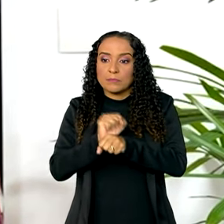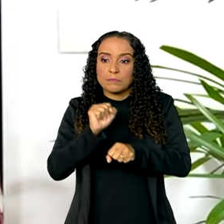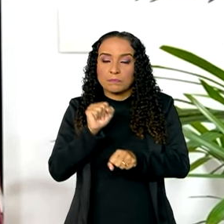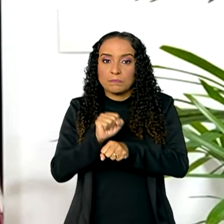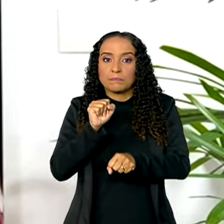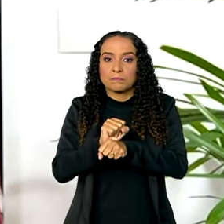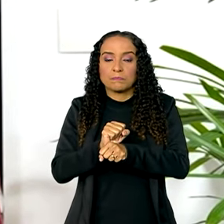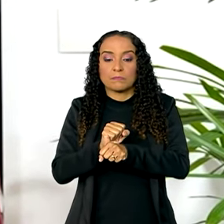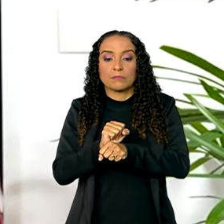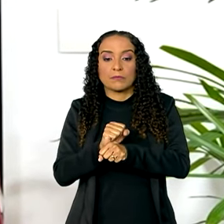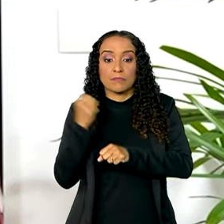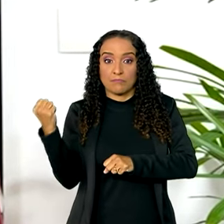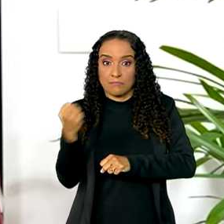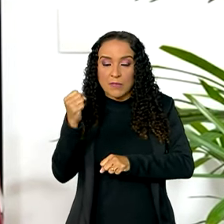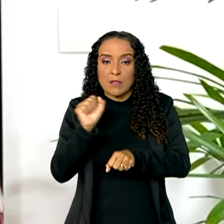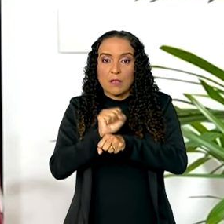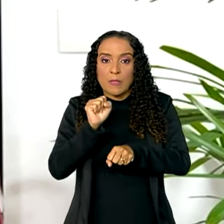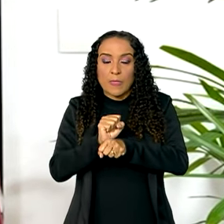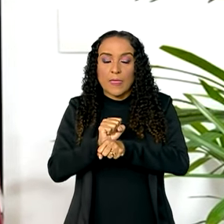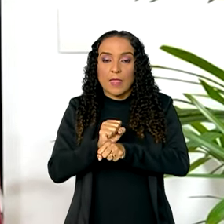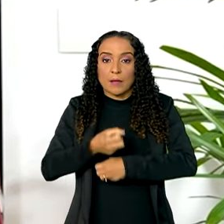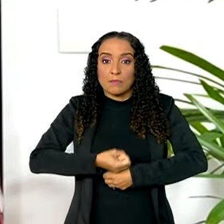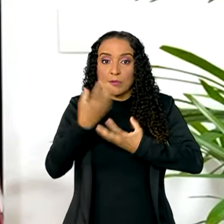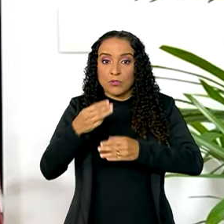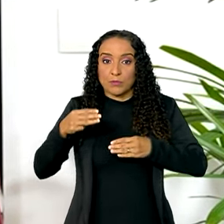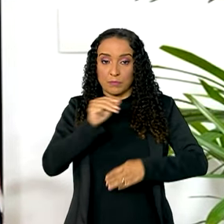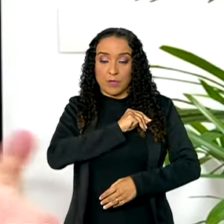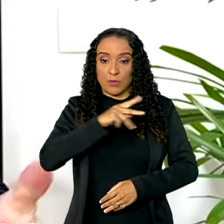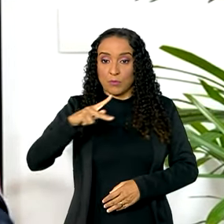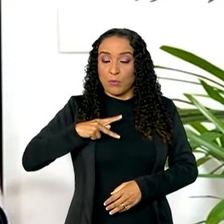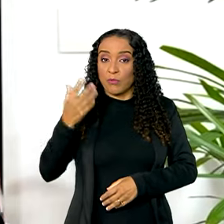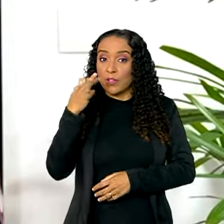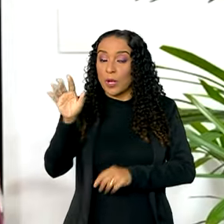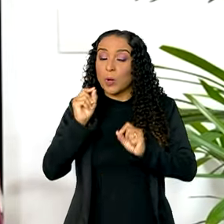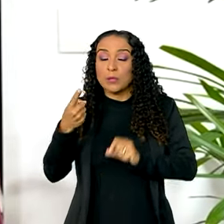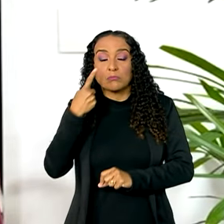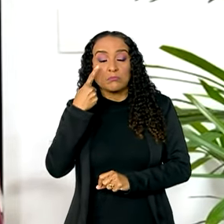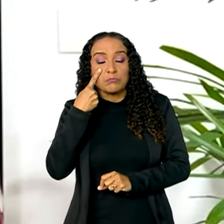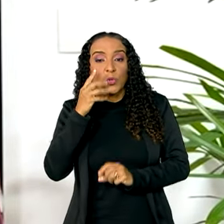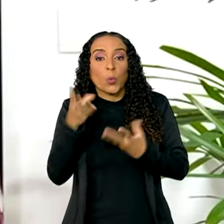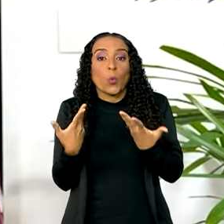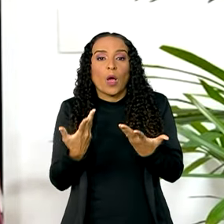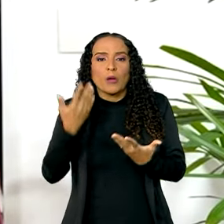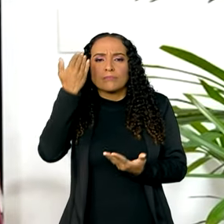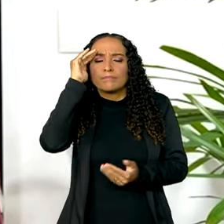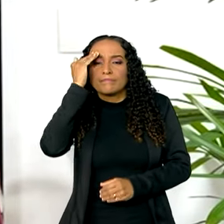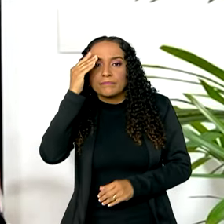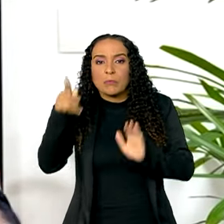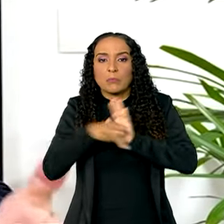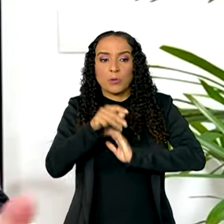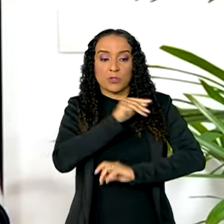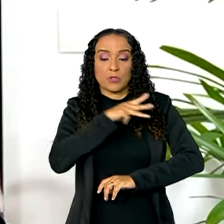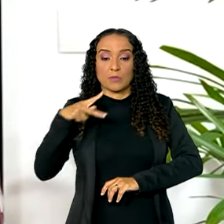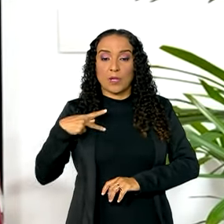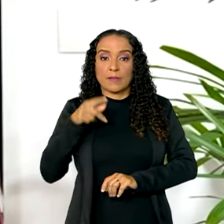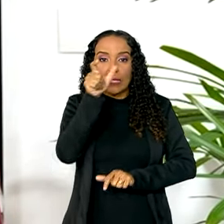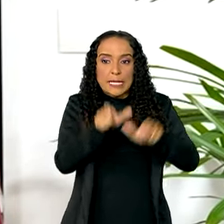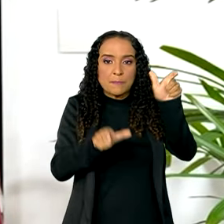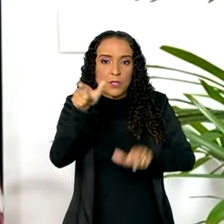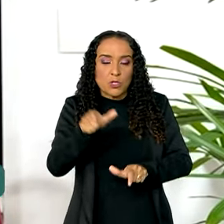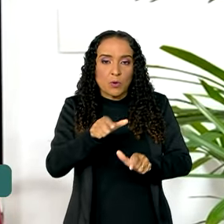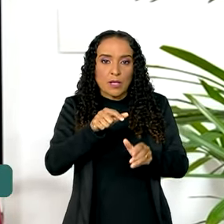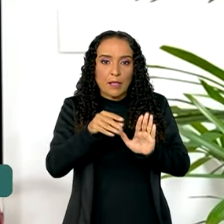a manifestação do Ministério Público Federal para ver no entendimento do Ministério Público Federal dessas pessoas